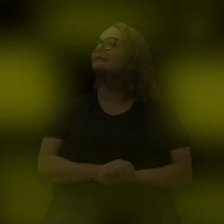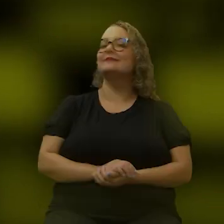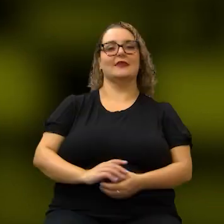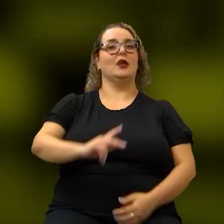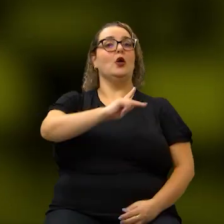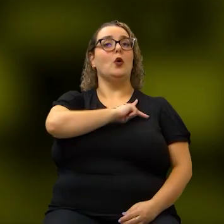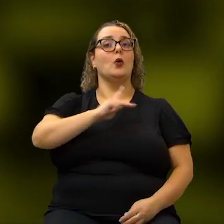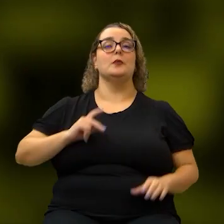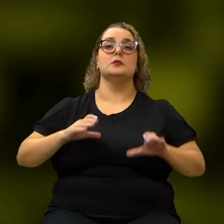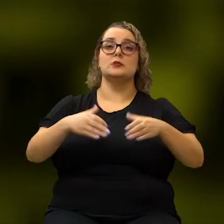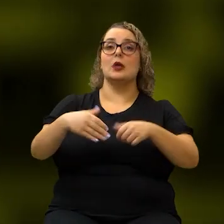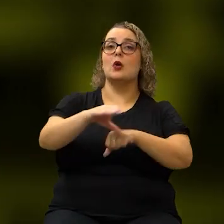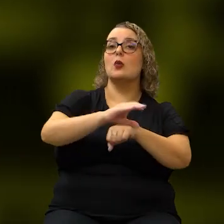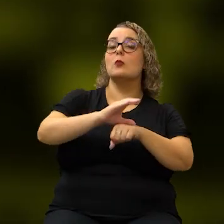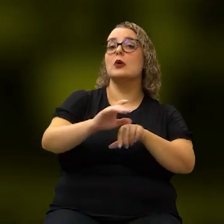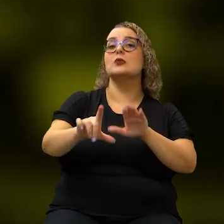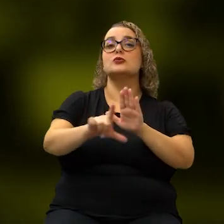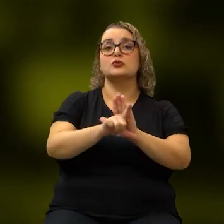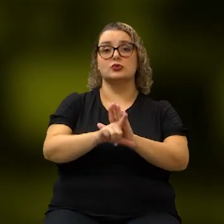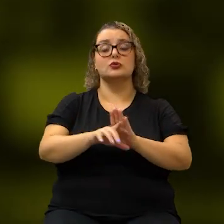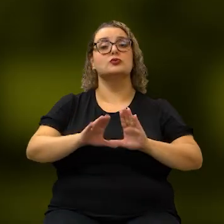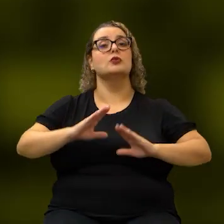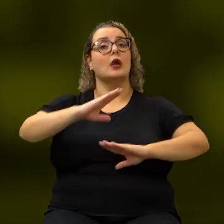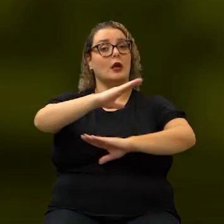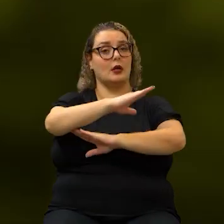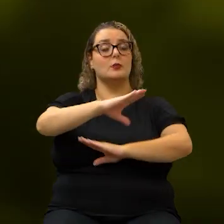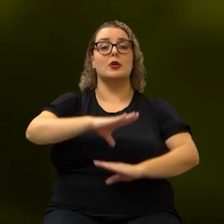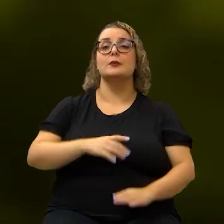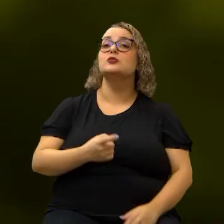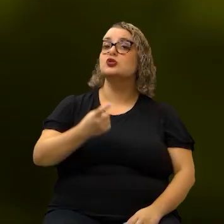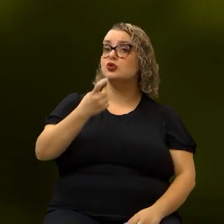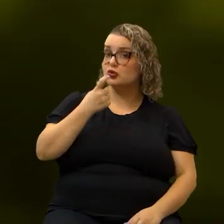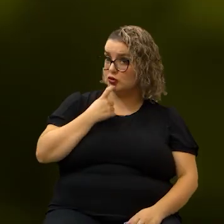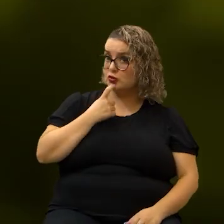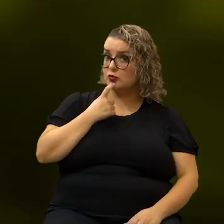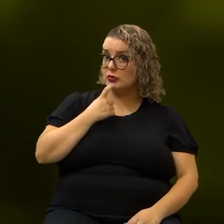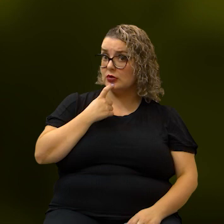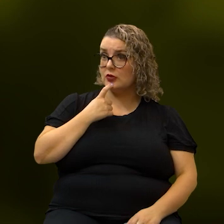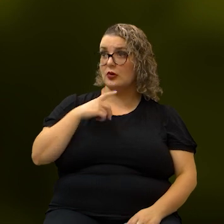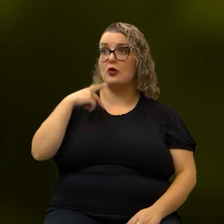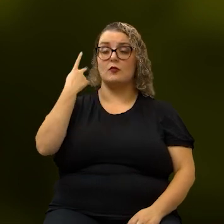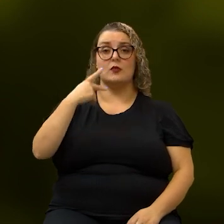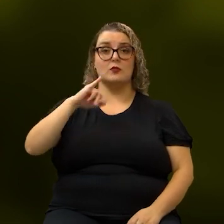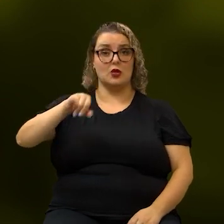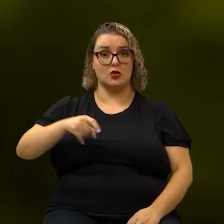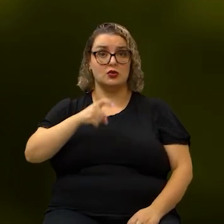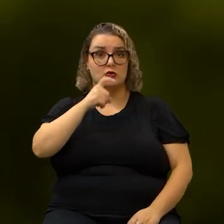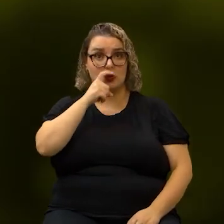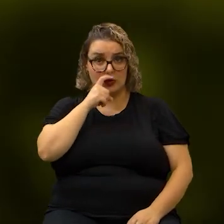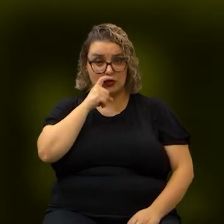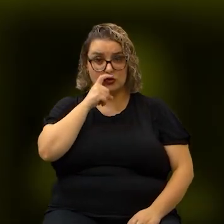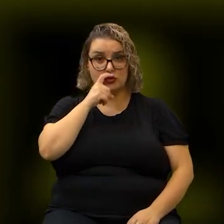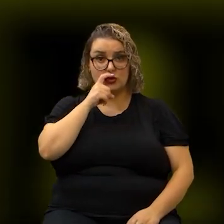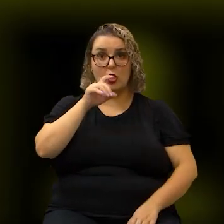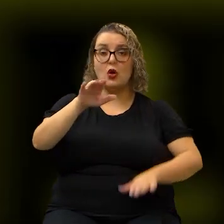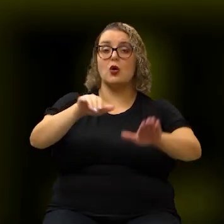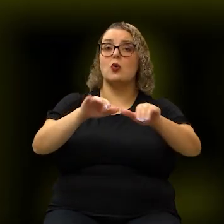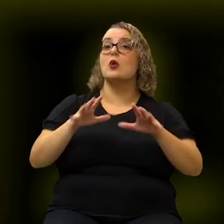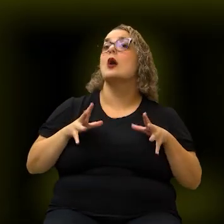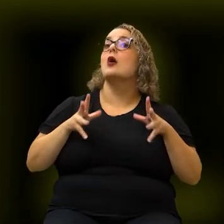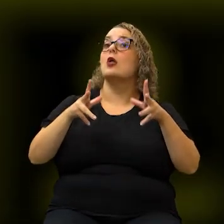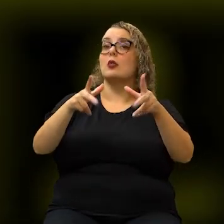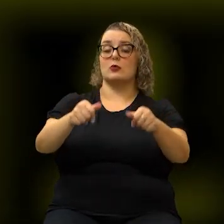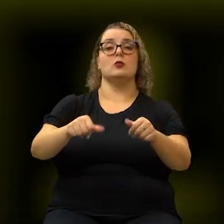O presidente da Comissão de Constituição e Legalidade da Câmara Municipal de Campinas, vereador Jorge Schneider,